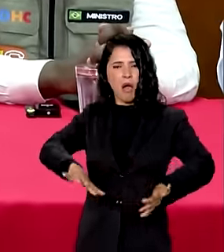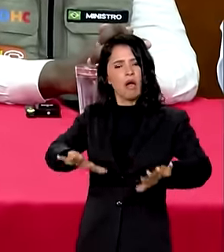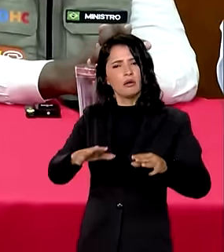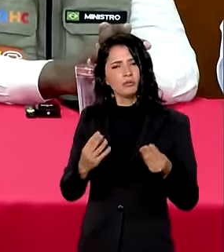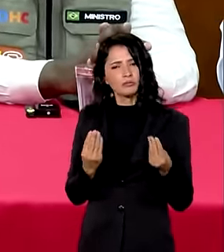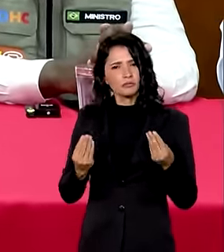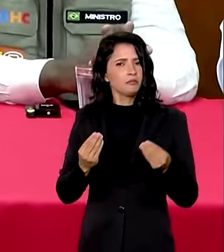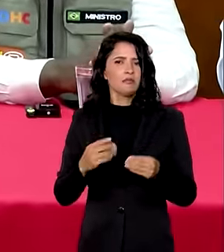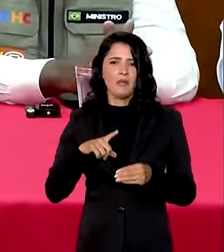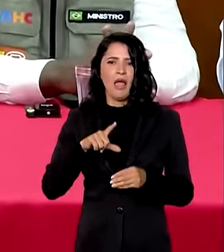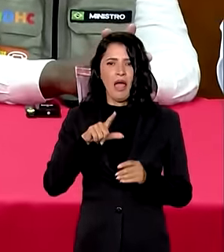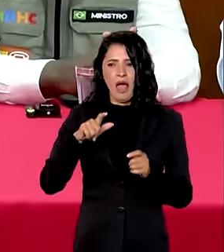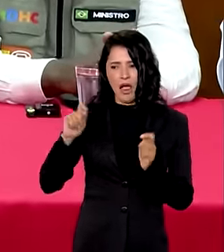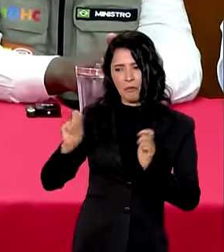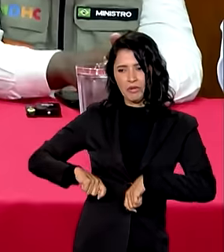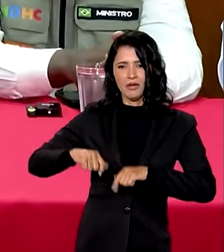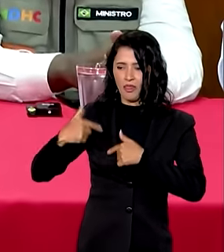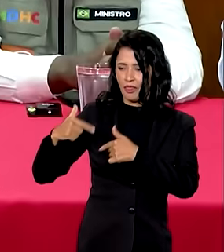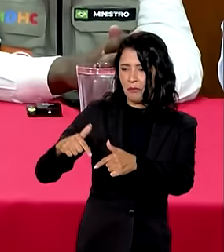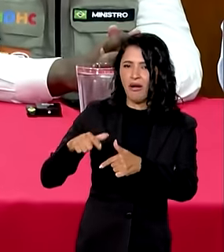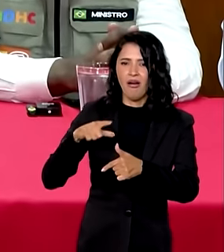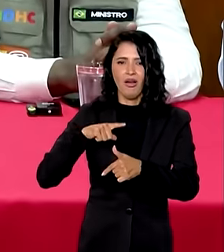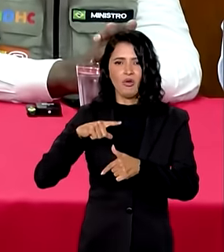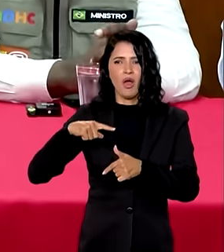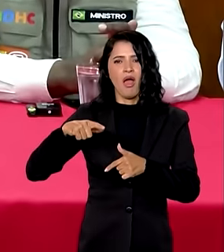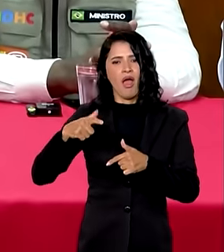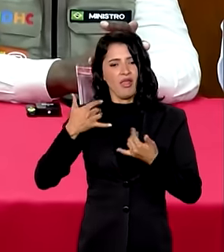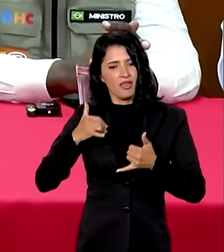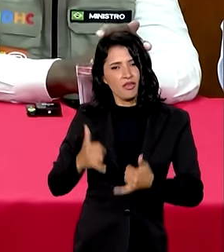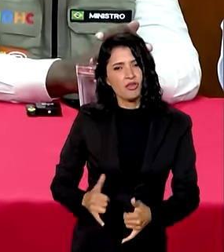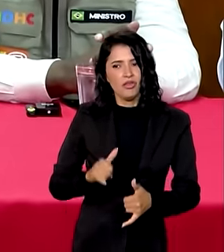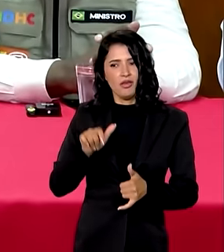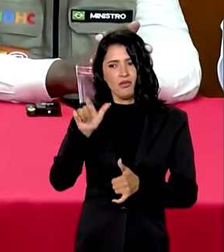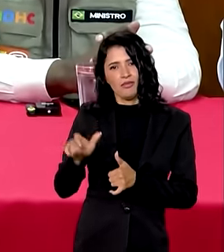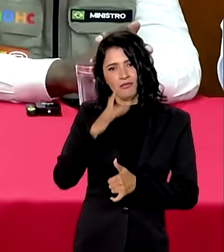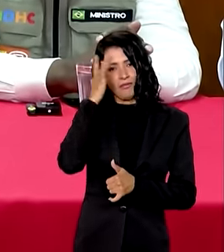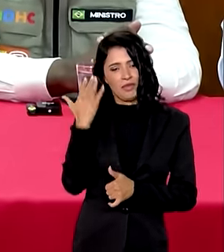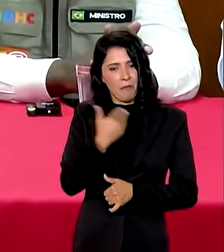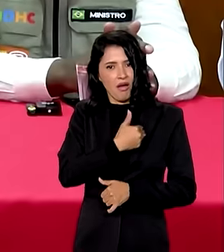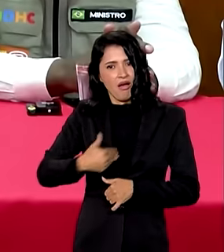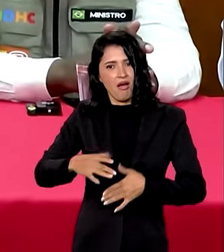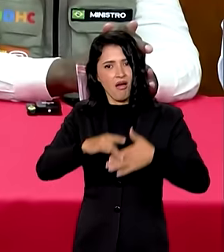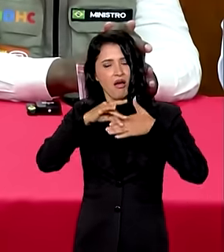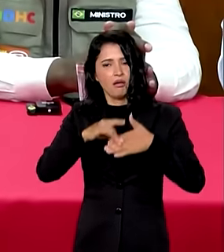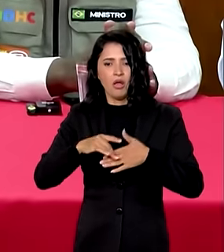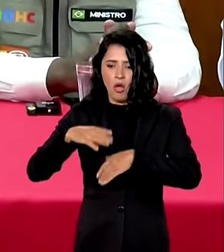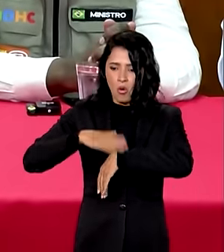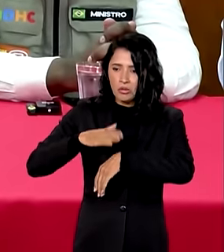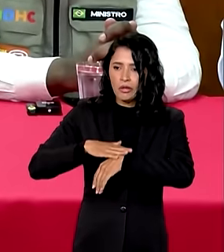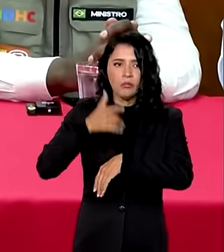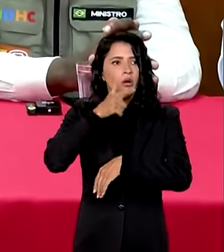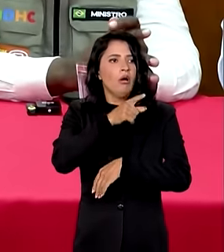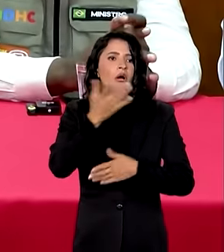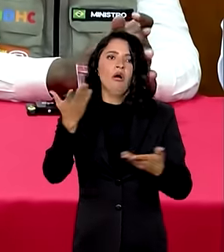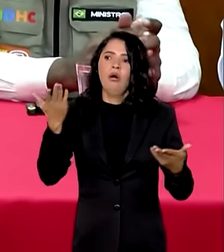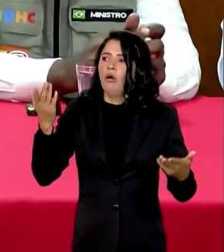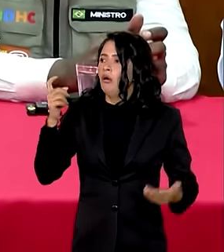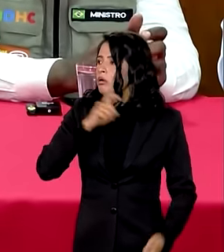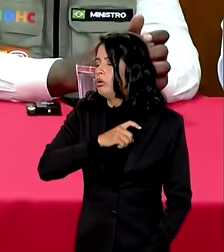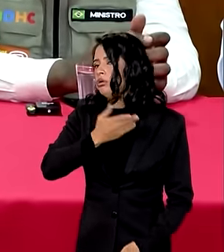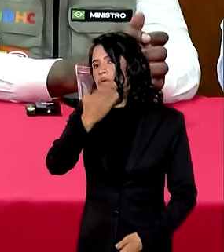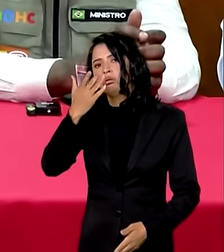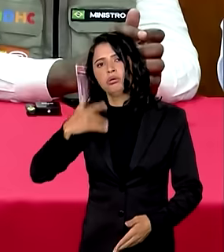tirando a capacidade de trabalho, a energia das autoridades, que gastam boa parte do tempo para desfazer a mentira,